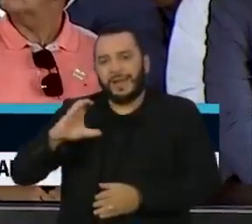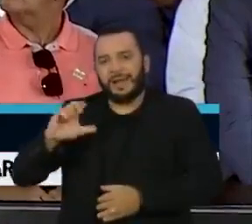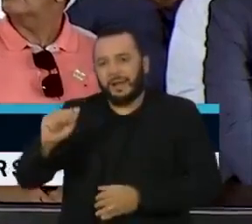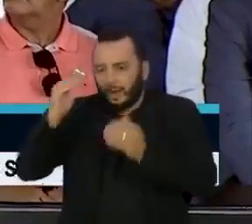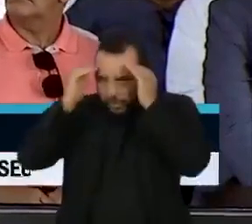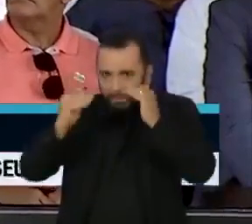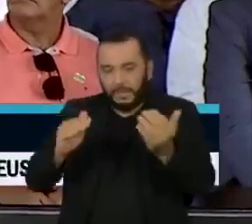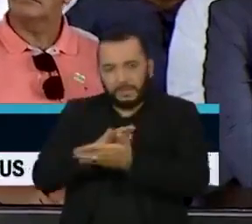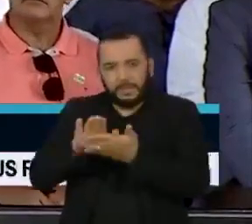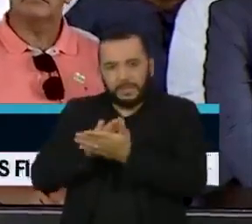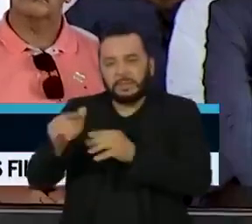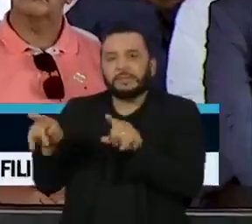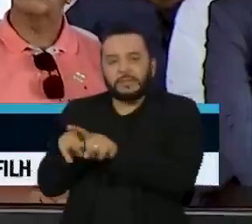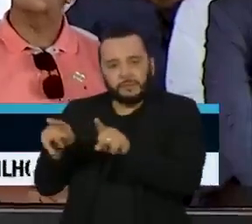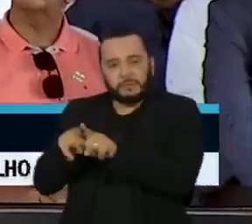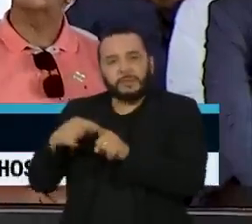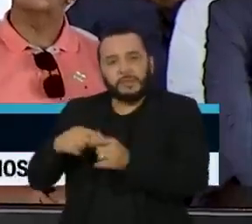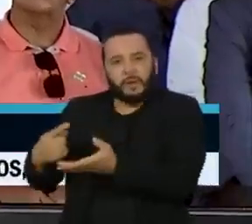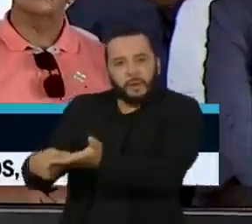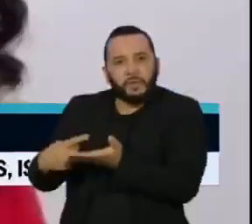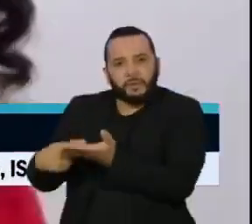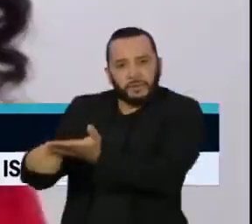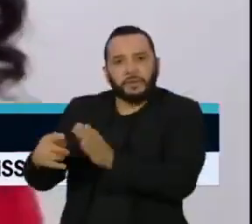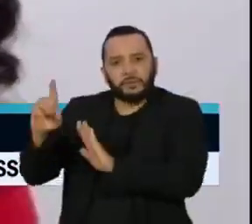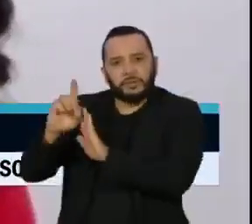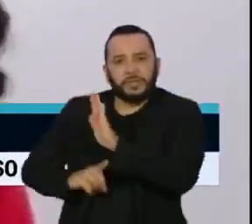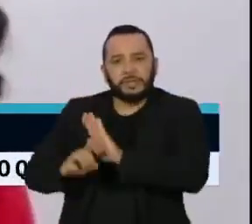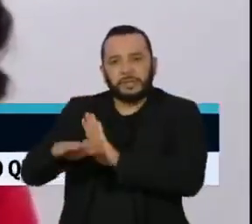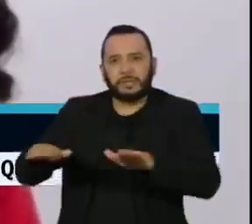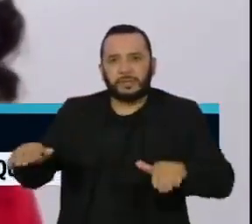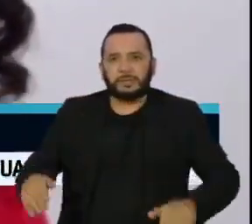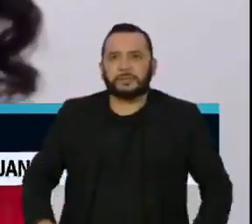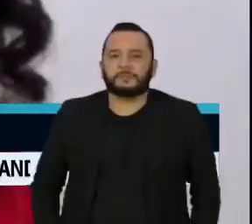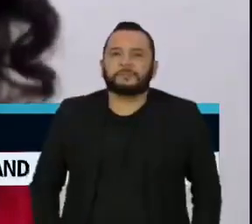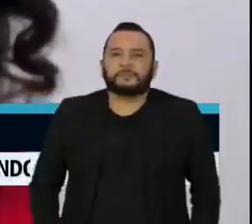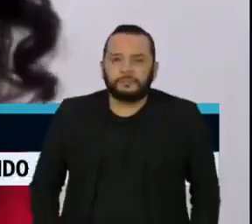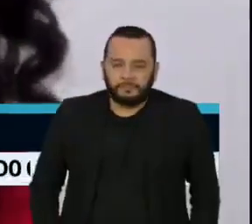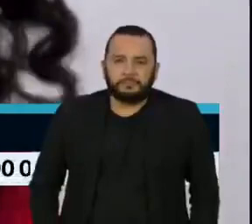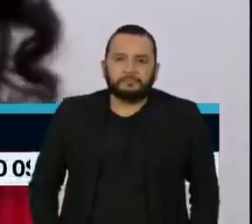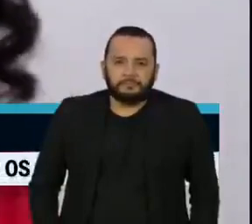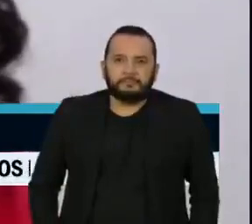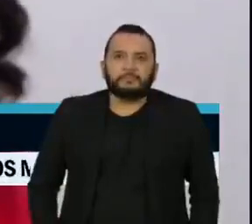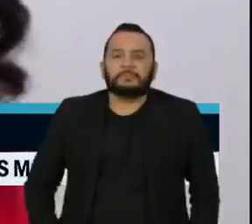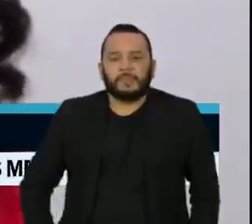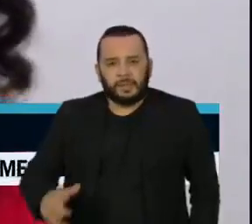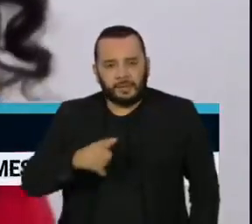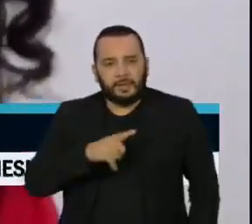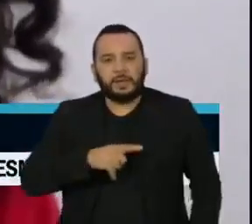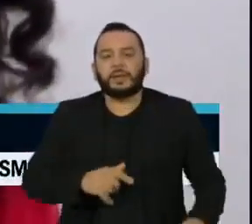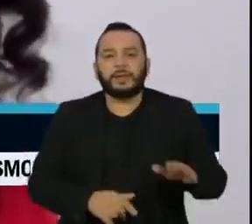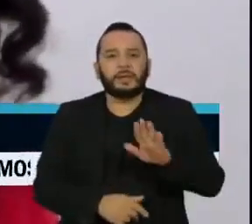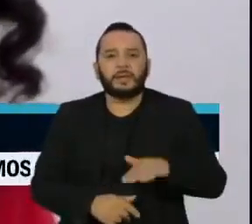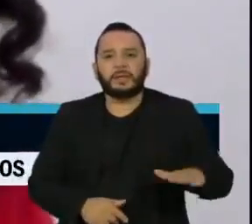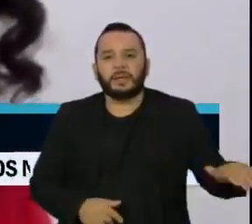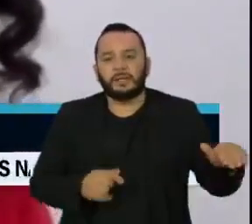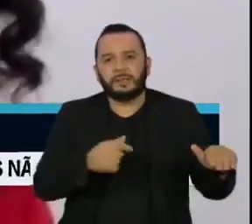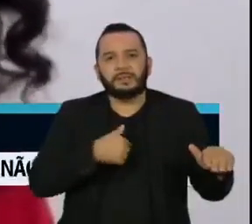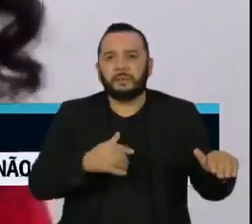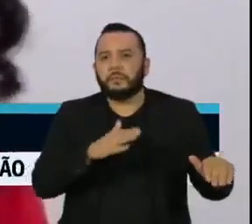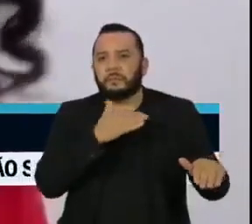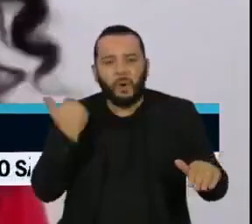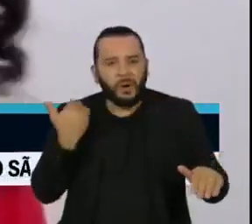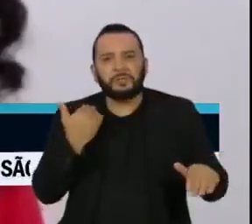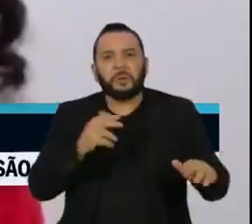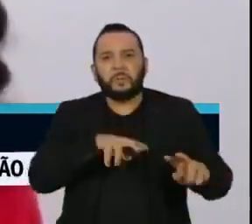Adolescente e da Convenção sobre Direitos das Crianças. Há uma escalada do número de modos de crianças e adolescentes pelo uso de arma de brinquedo.